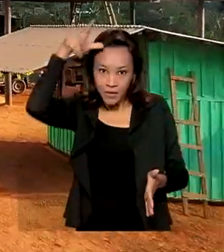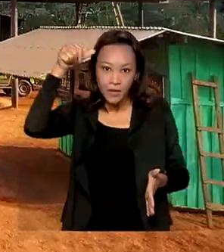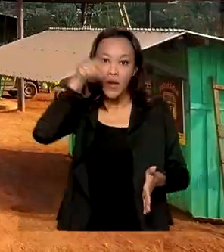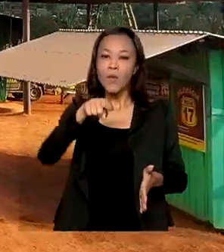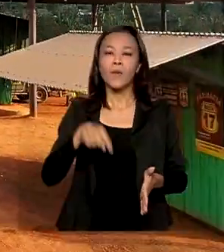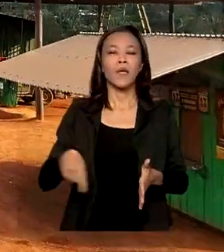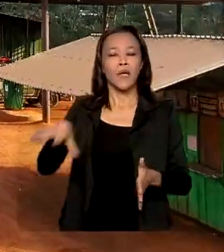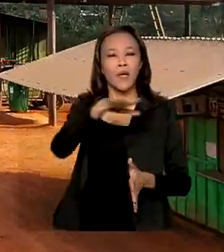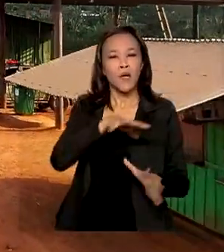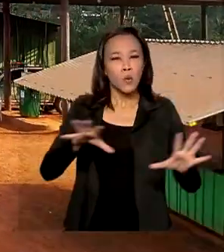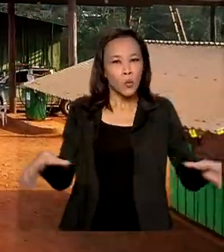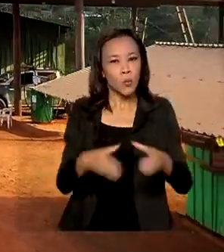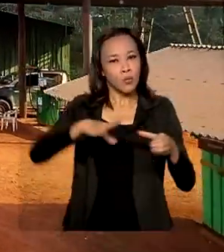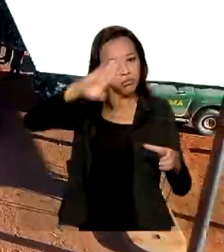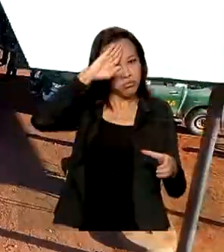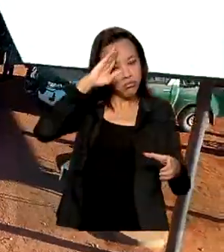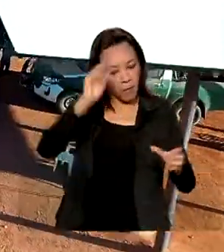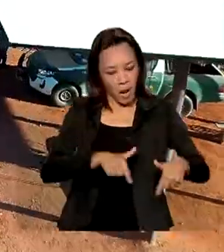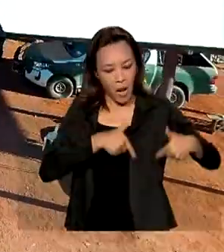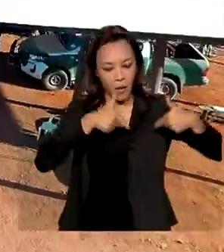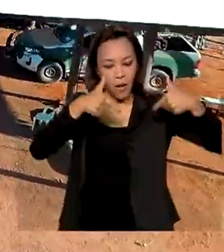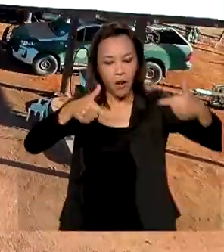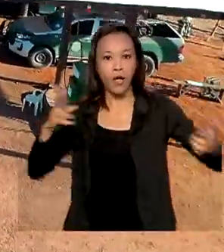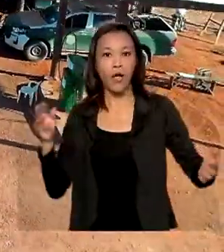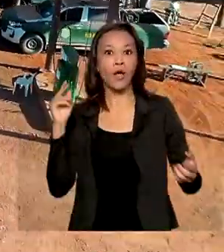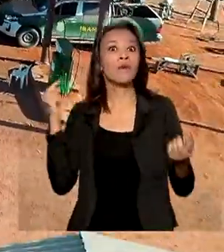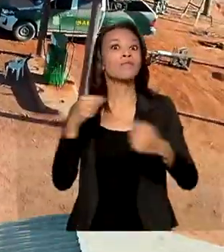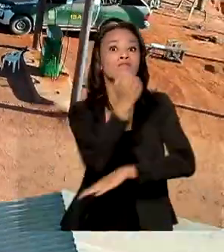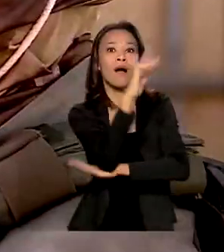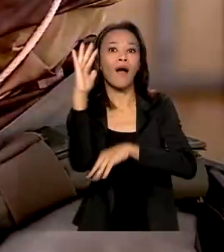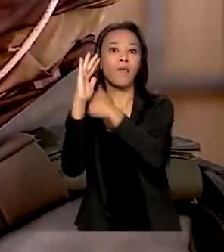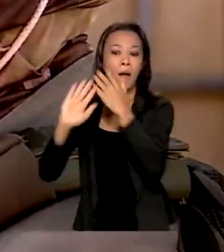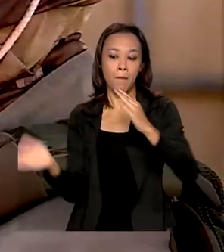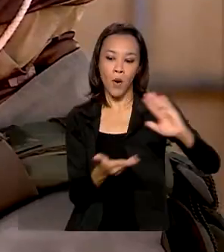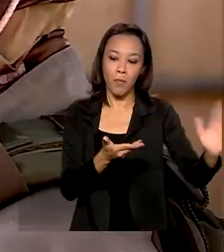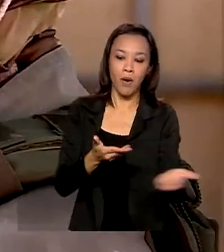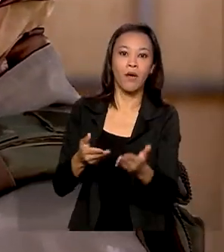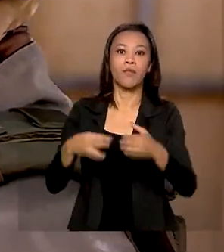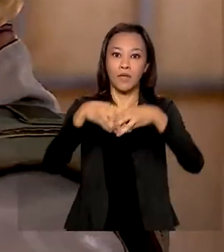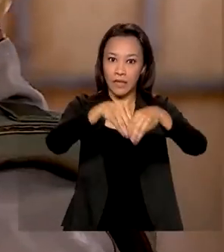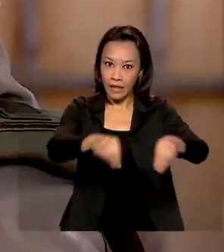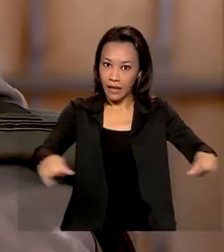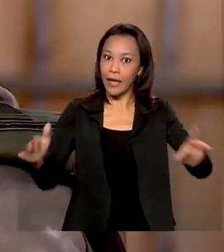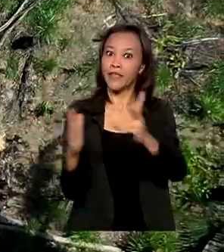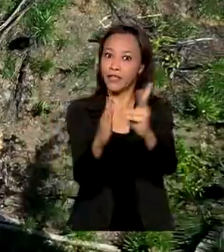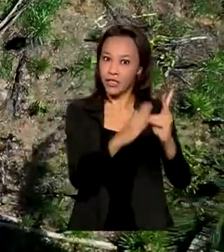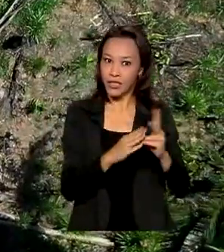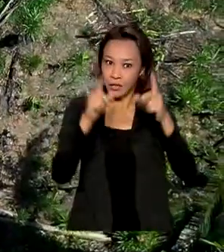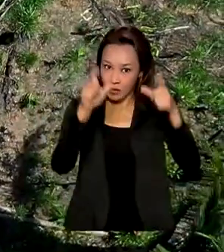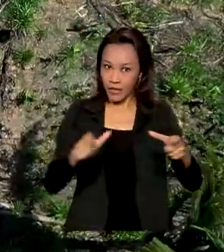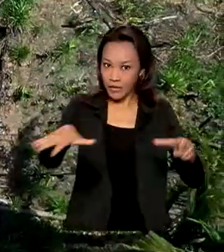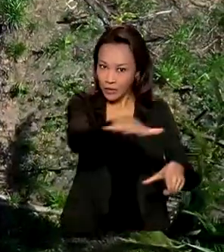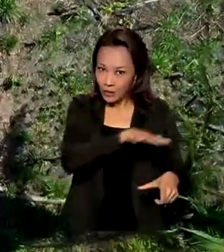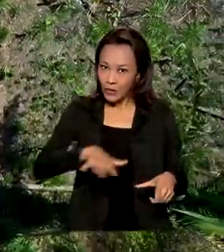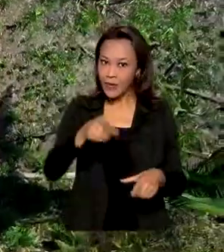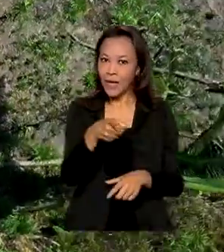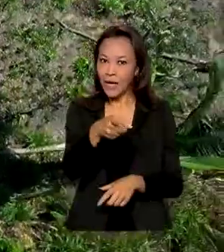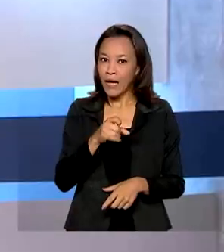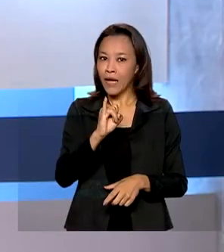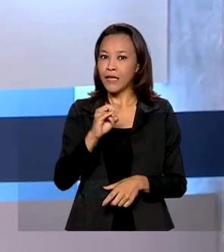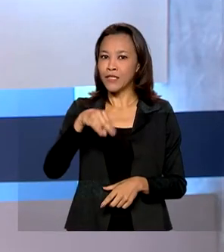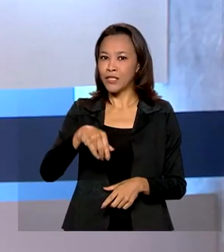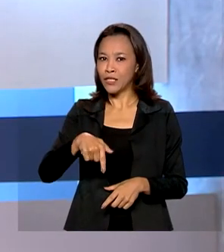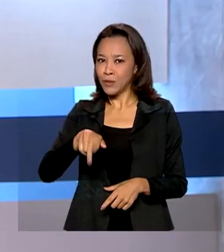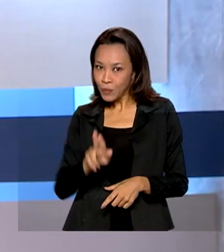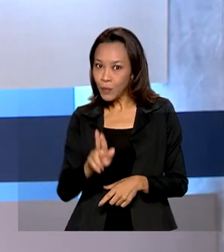da Operação Samaúma combatem desmatamento em terras indígenas. São Félix do Xingu é uma das áreas mais críticas.